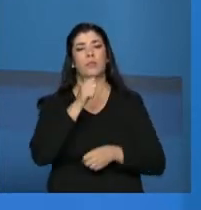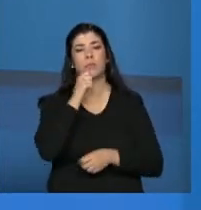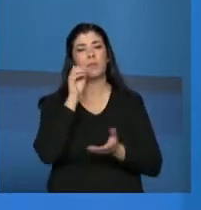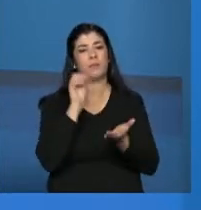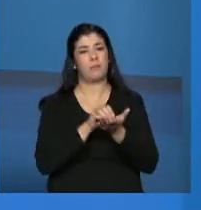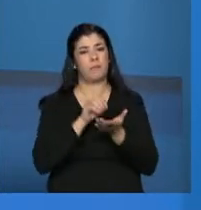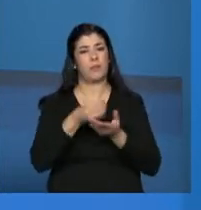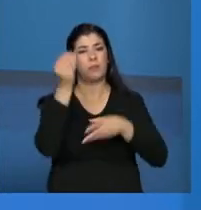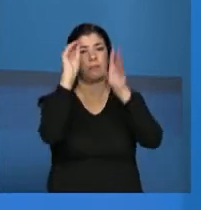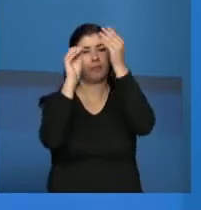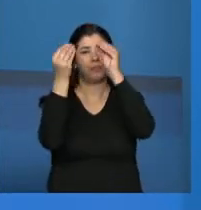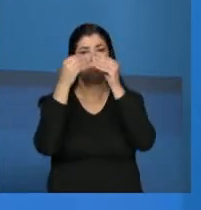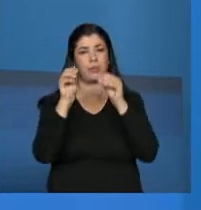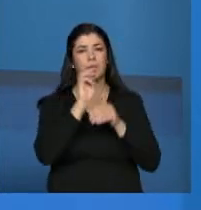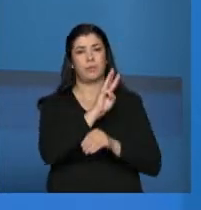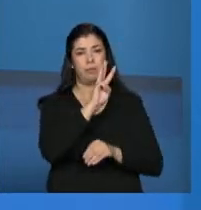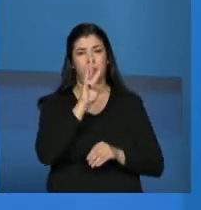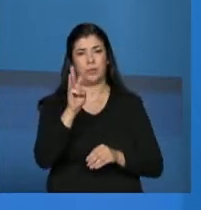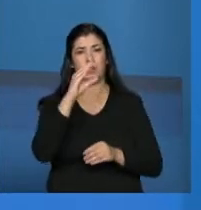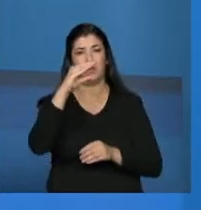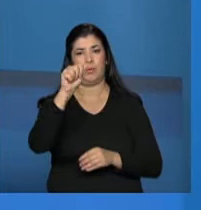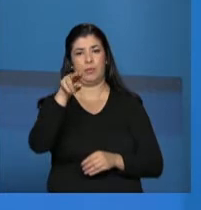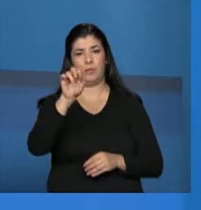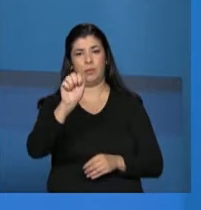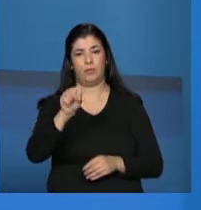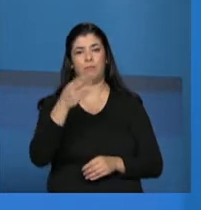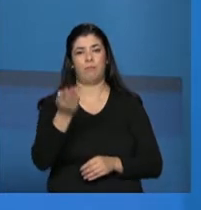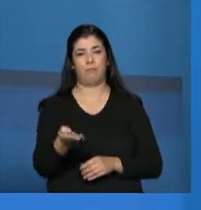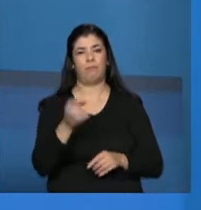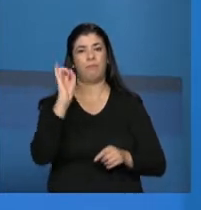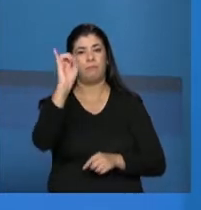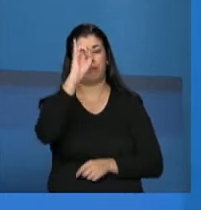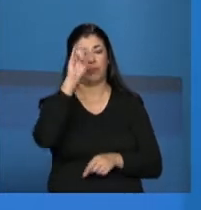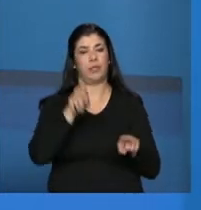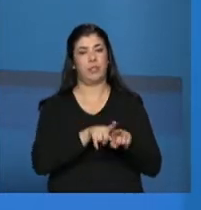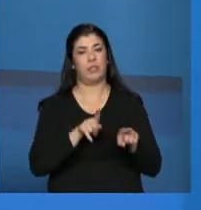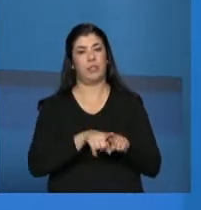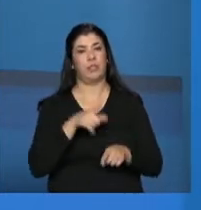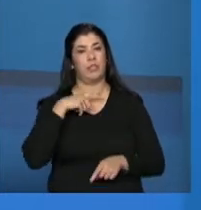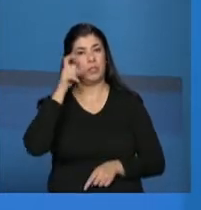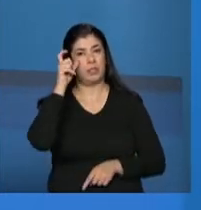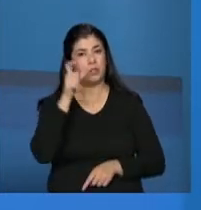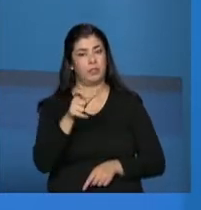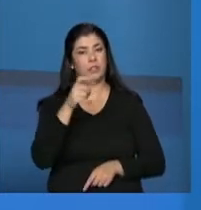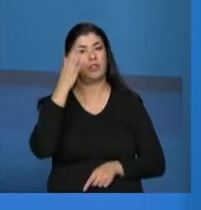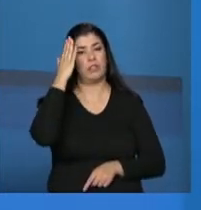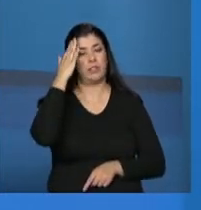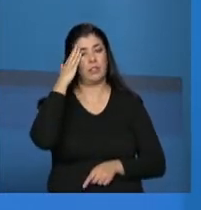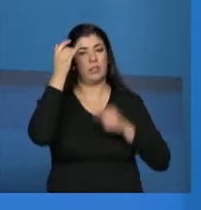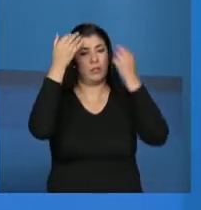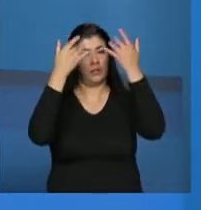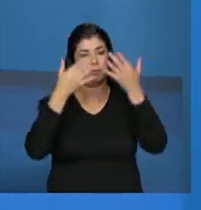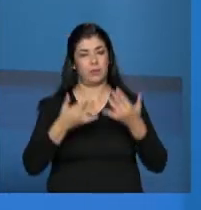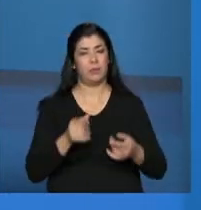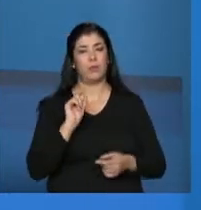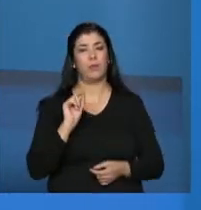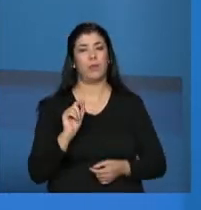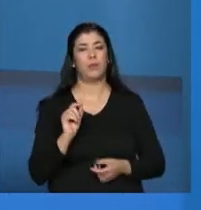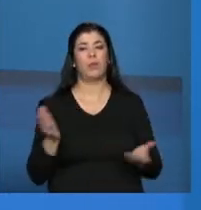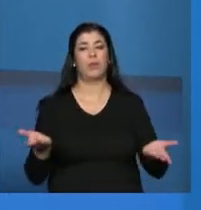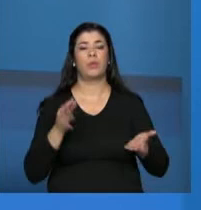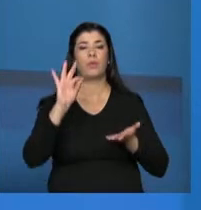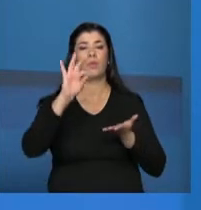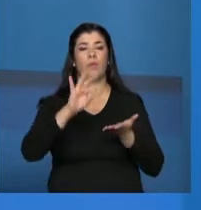iniciaram o preenchimento, dada a importância que nós já bem colocamos e frisamos aqui desse